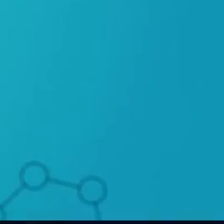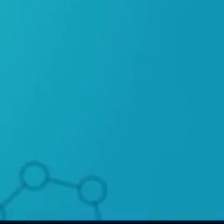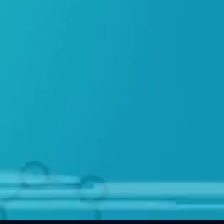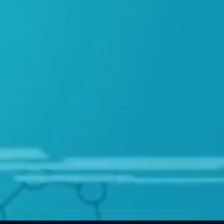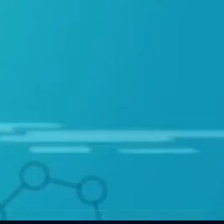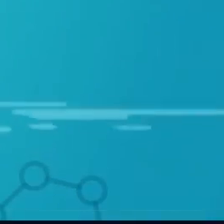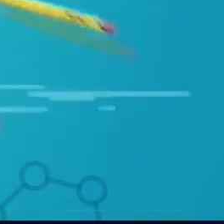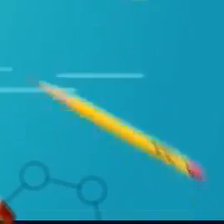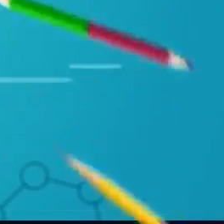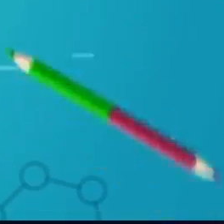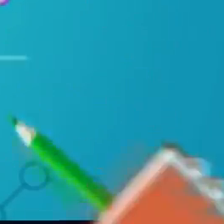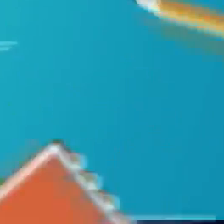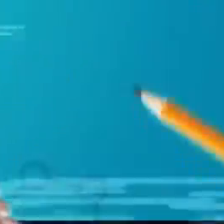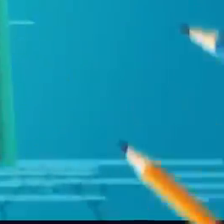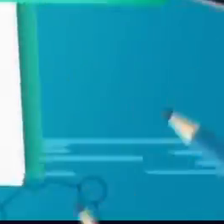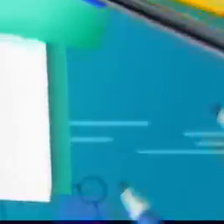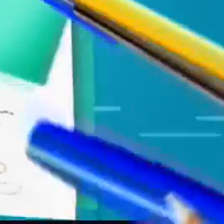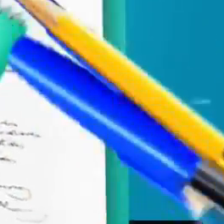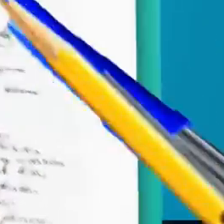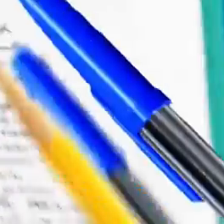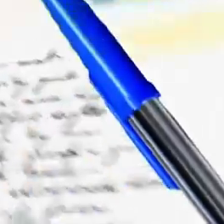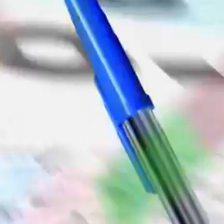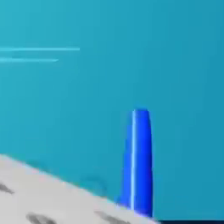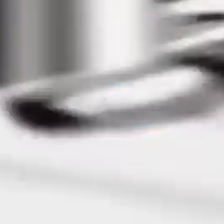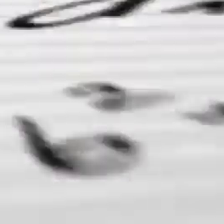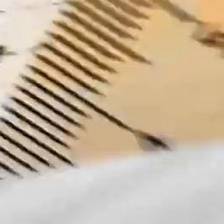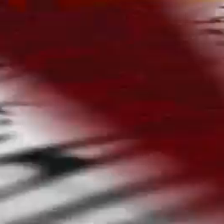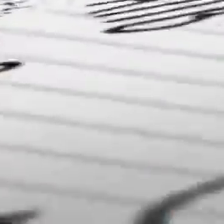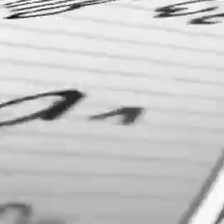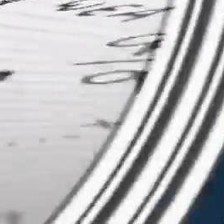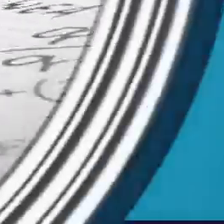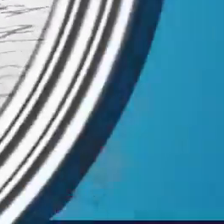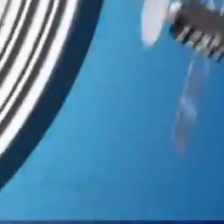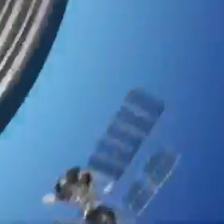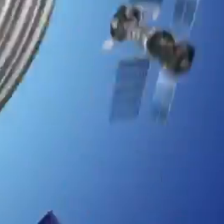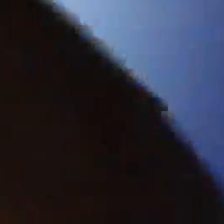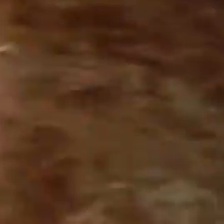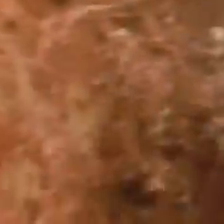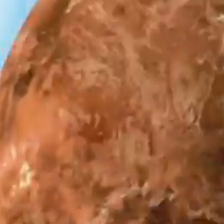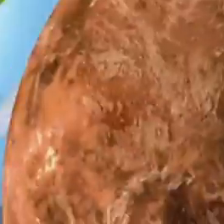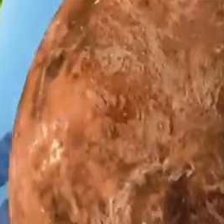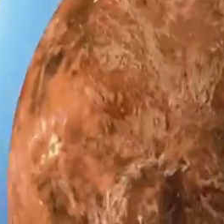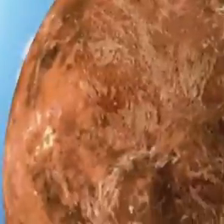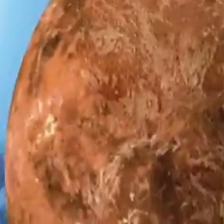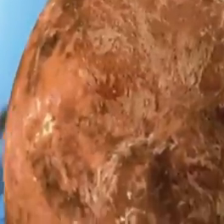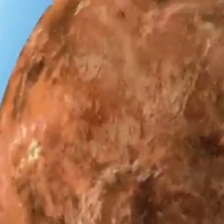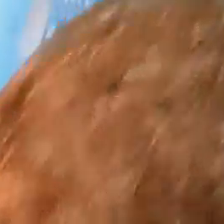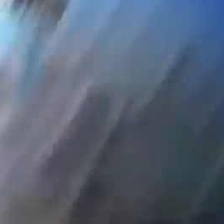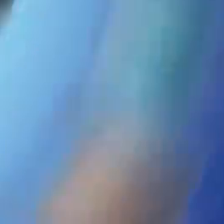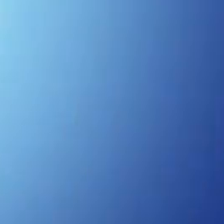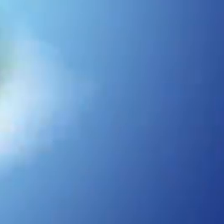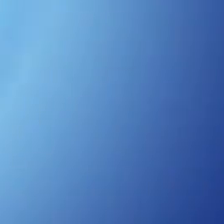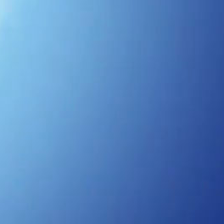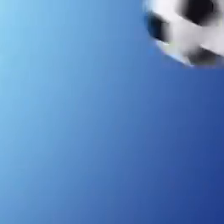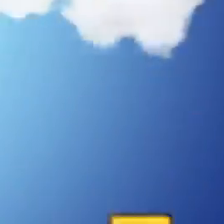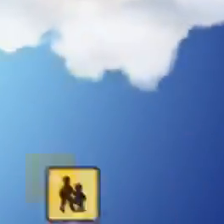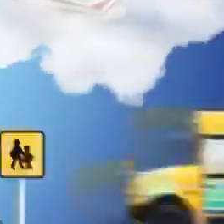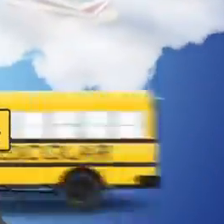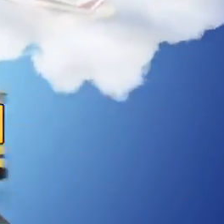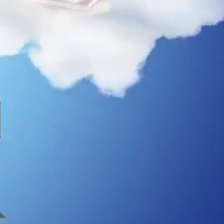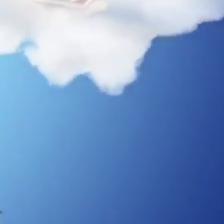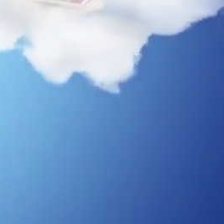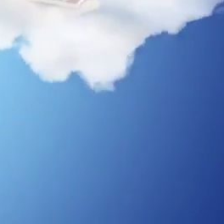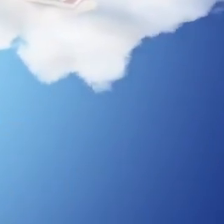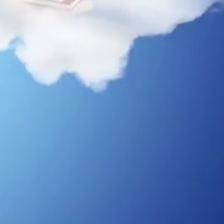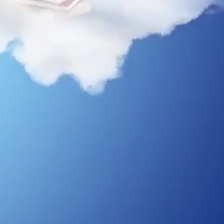lá. Até lá.